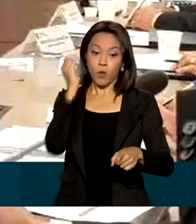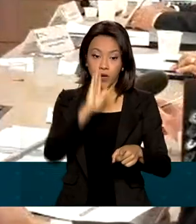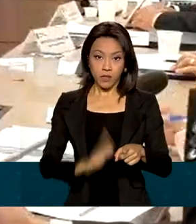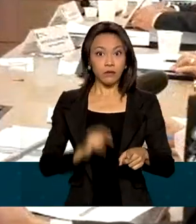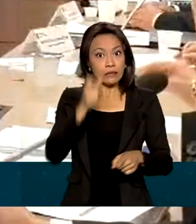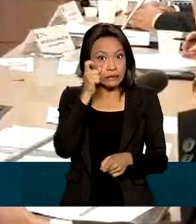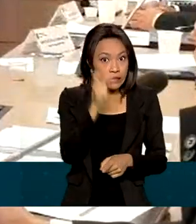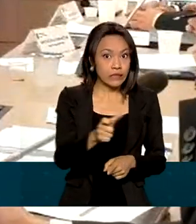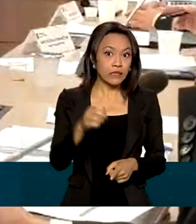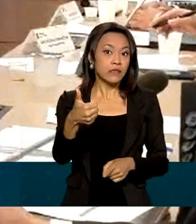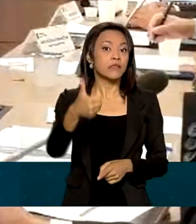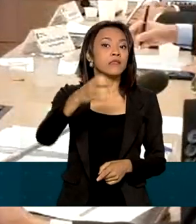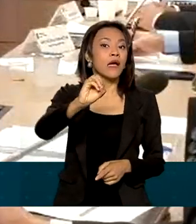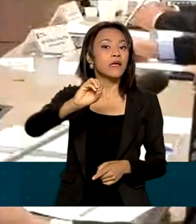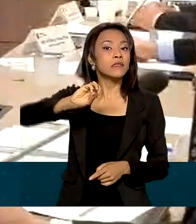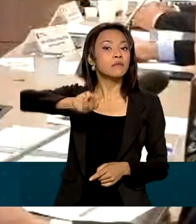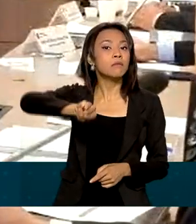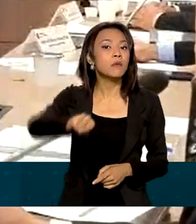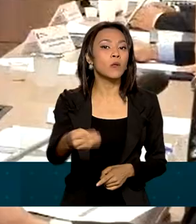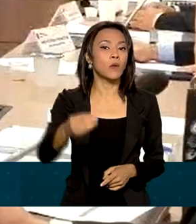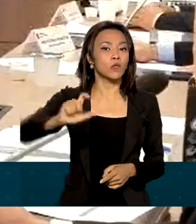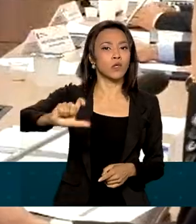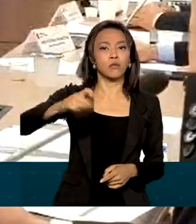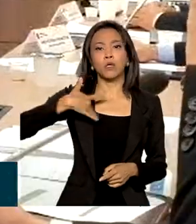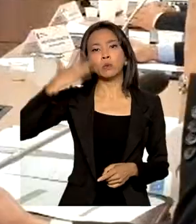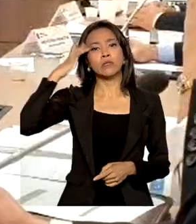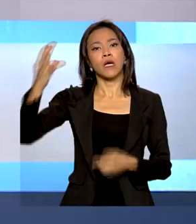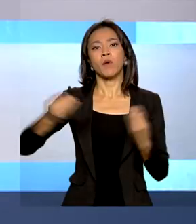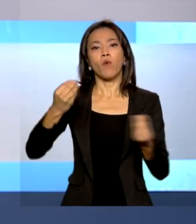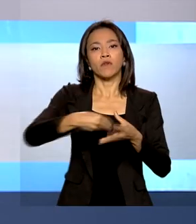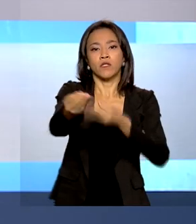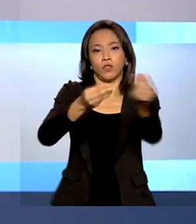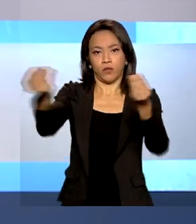mas ainda não sabemos como isso será distribuído ao longo dos meses.